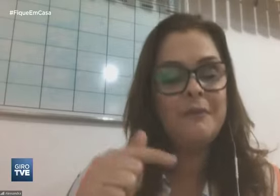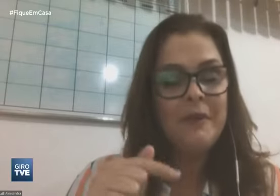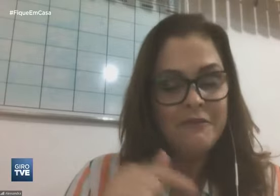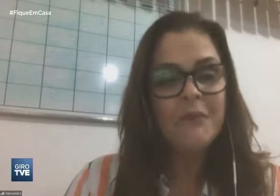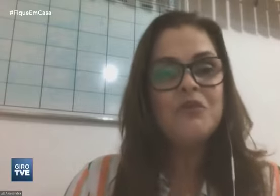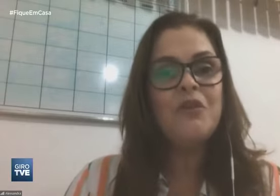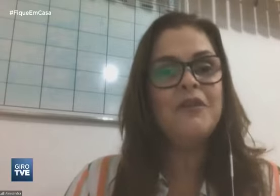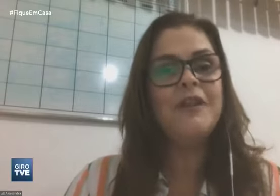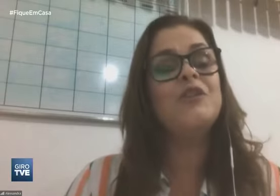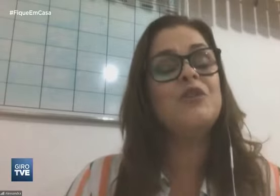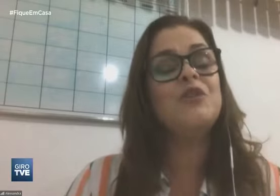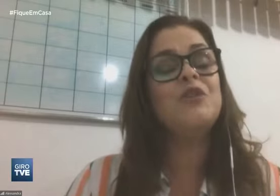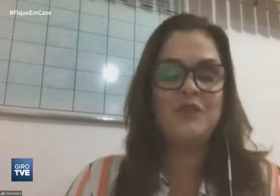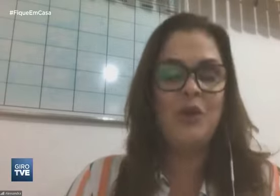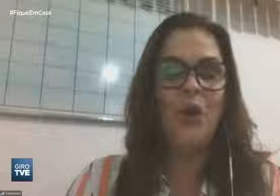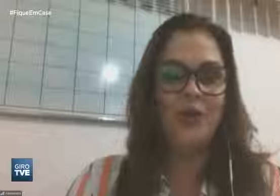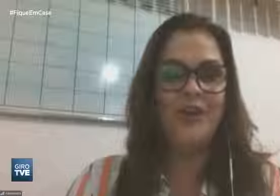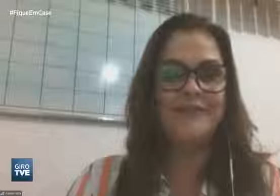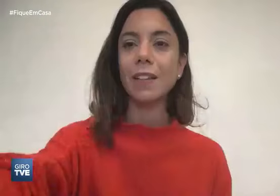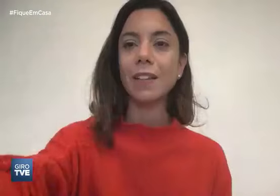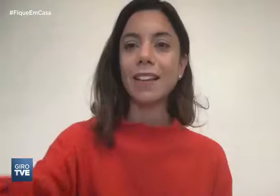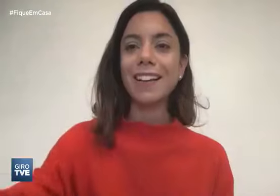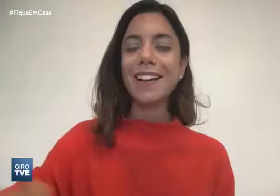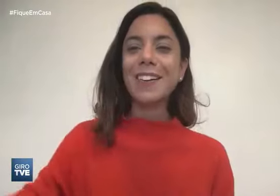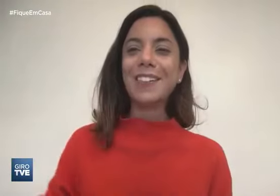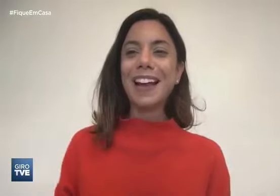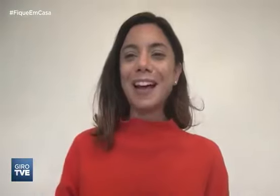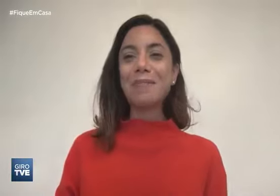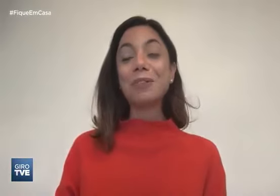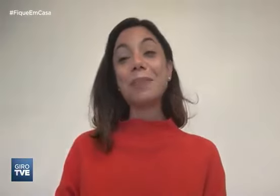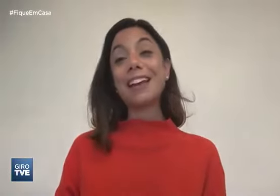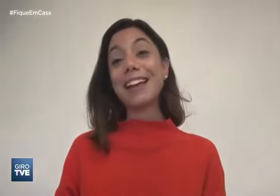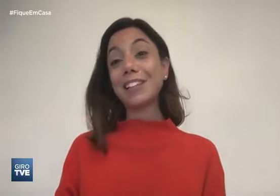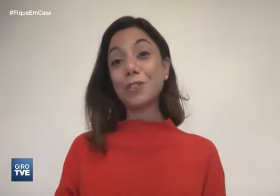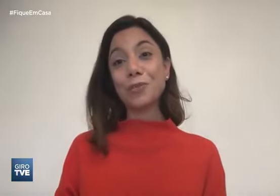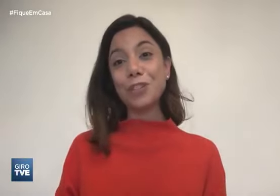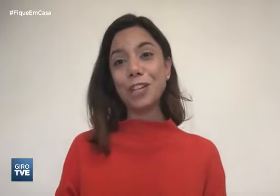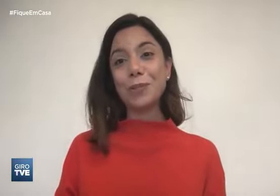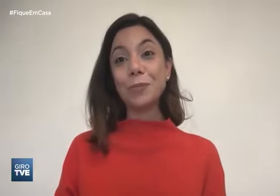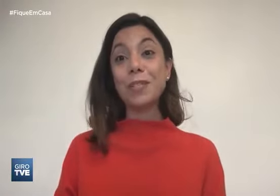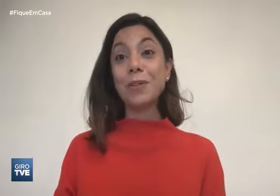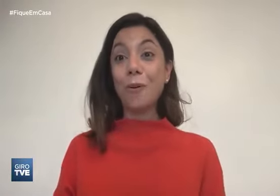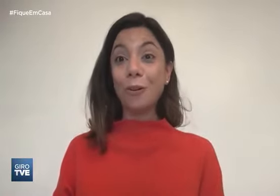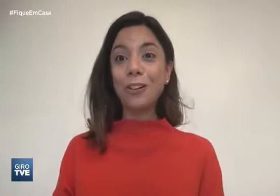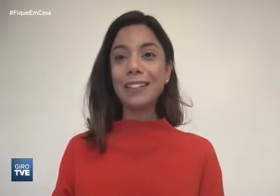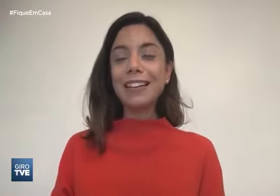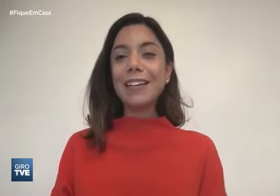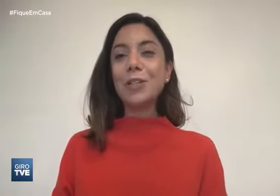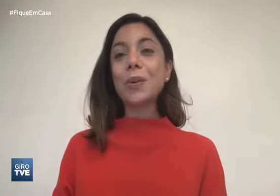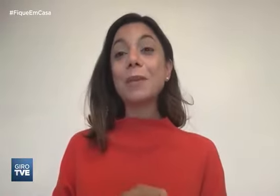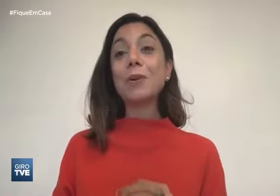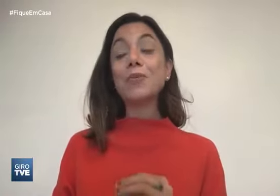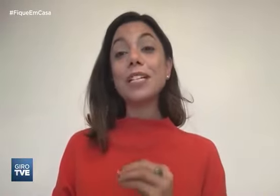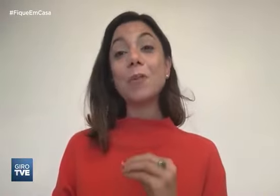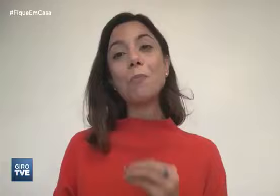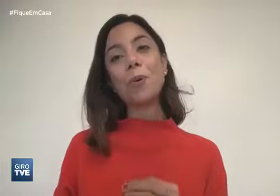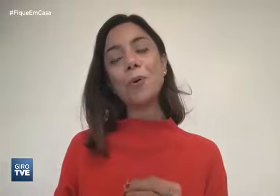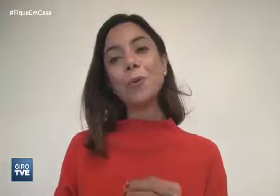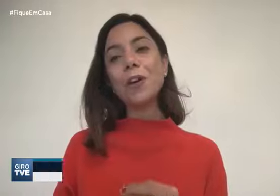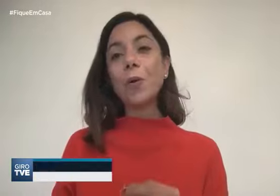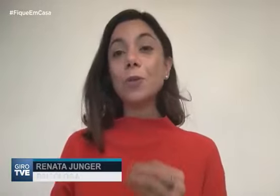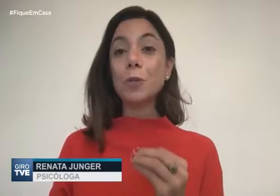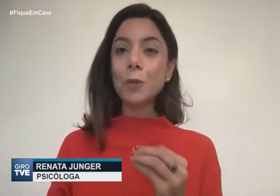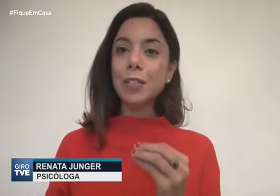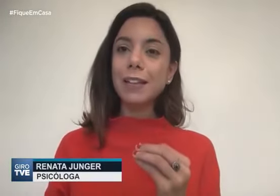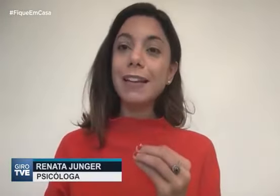então agora vamos ouvir as dicas da psicóloga Olá meu nome é Renata Junger eu sou psicóloga e estou aqui para conversar um